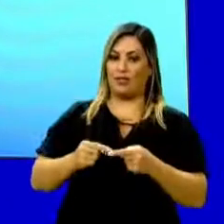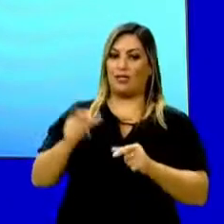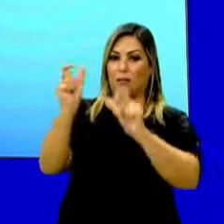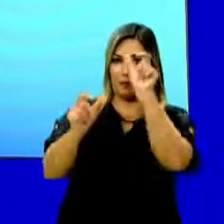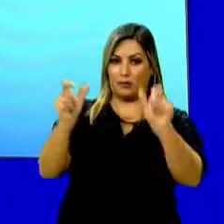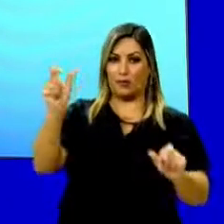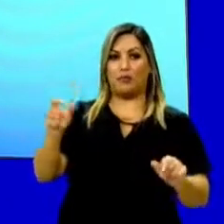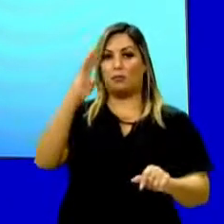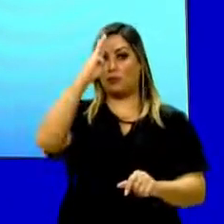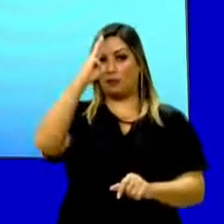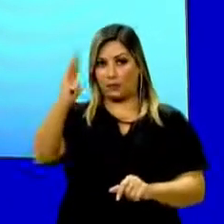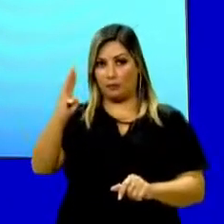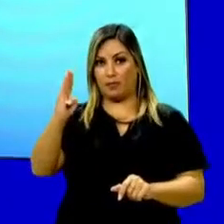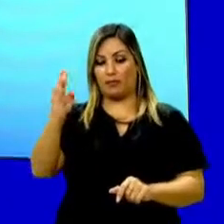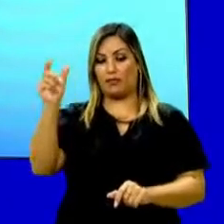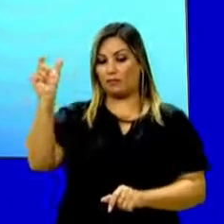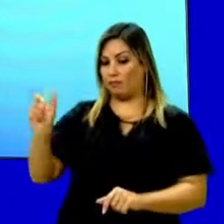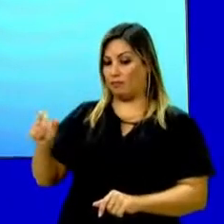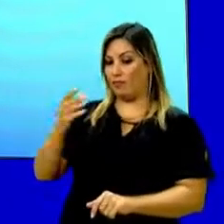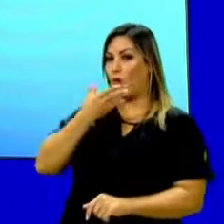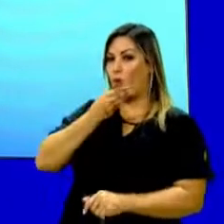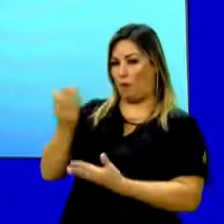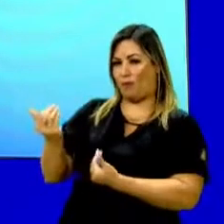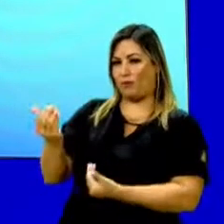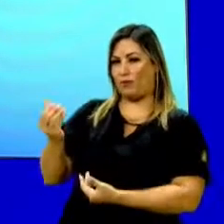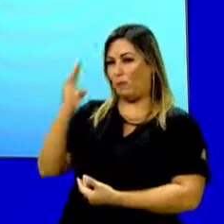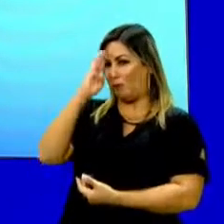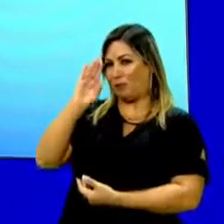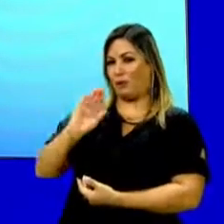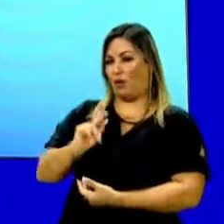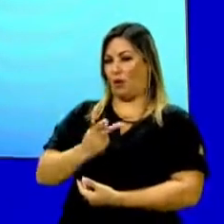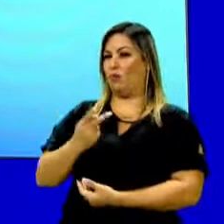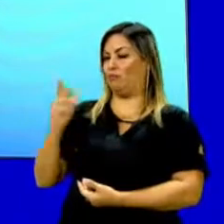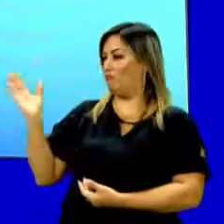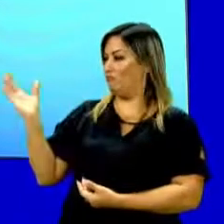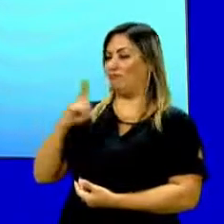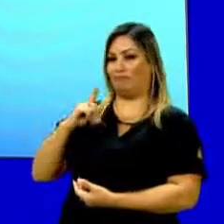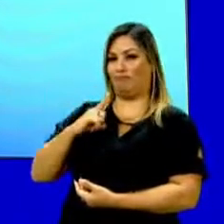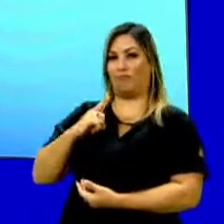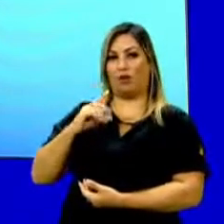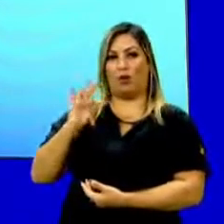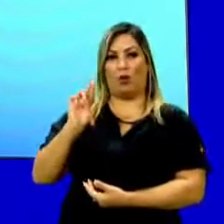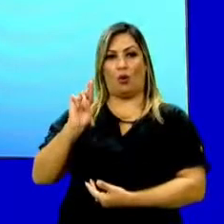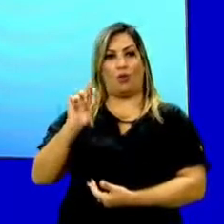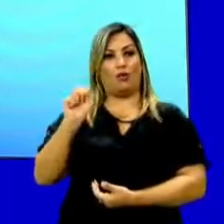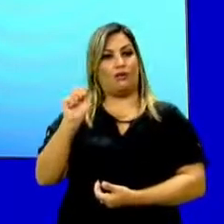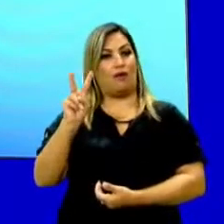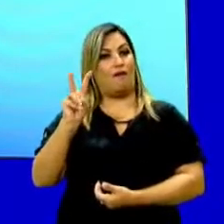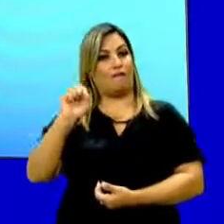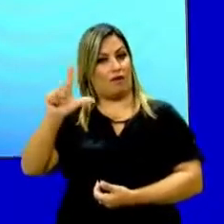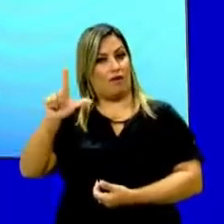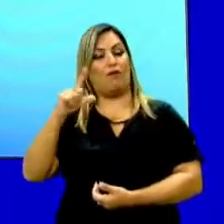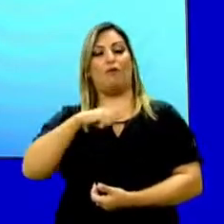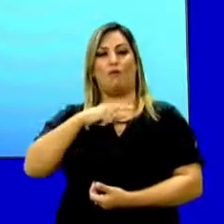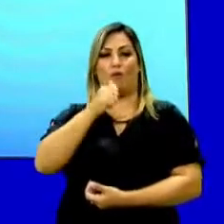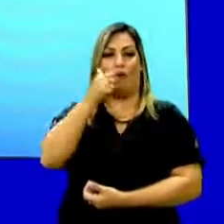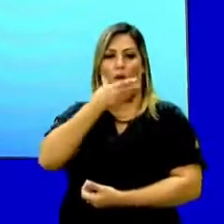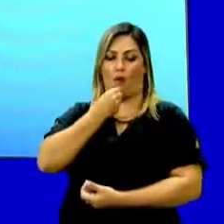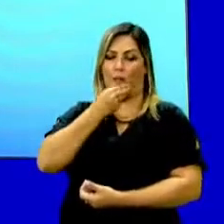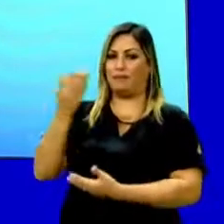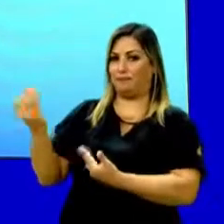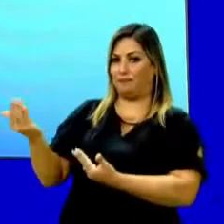principais, o protagonista aqui, o garotinho, Trevor. E nós temos a linguagem não verbal.